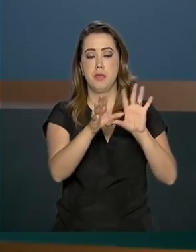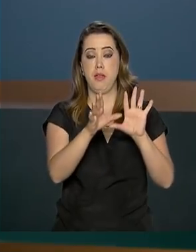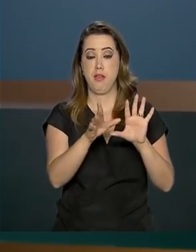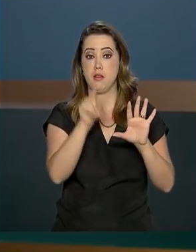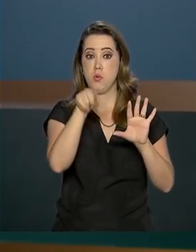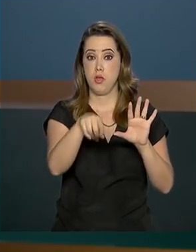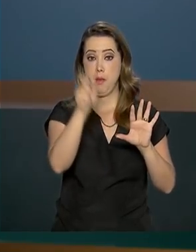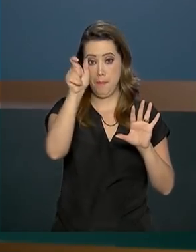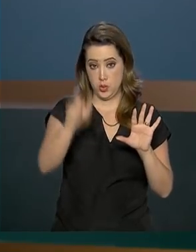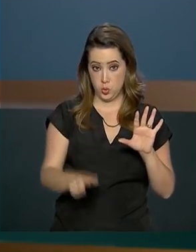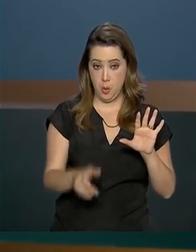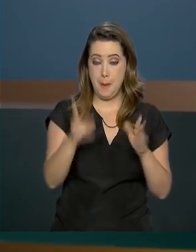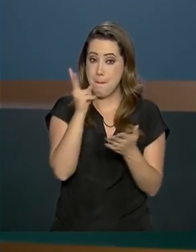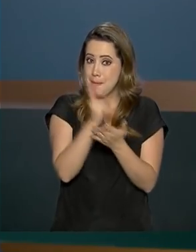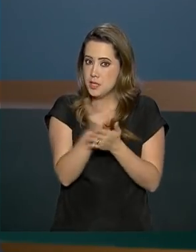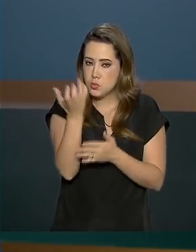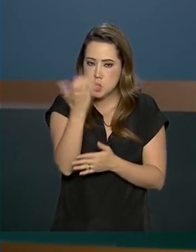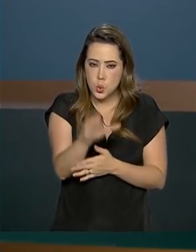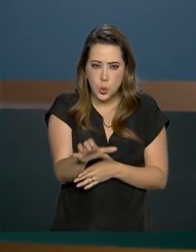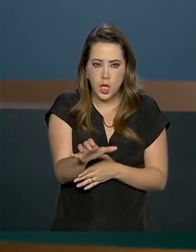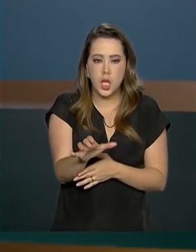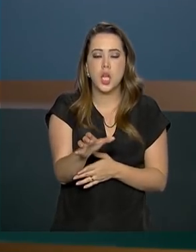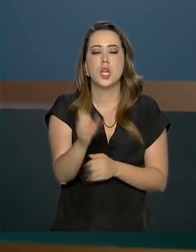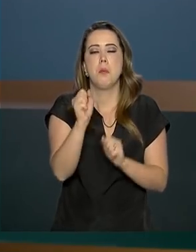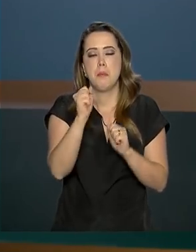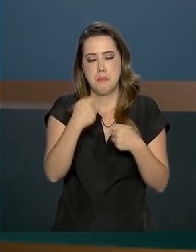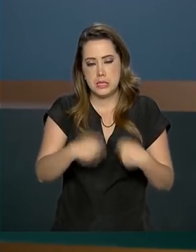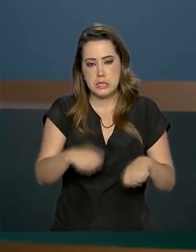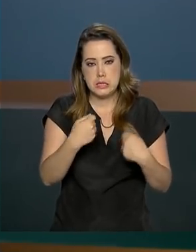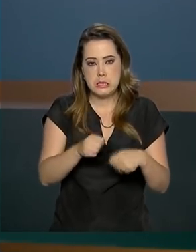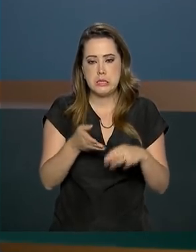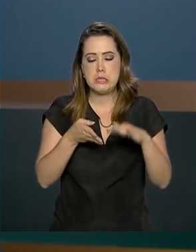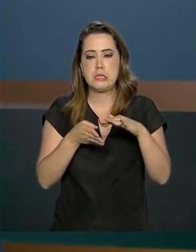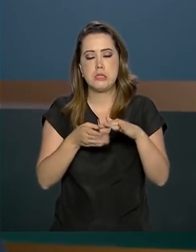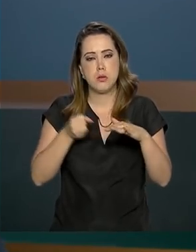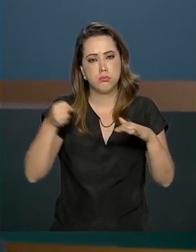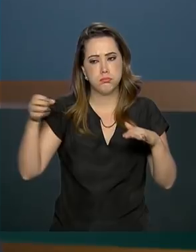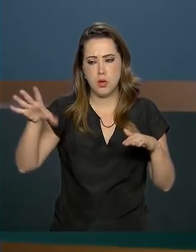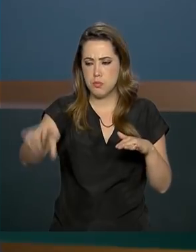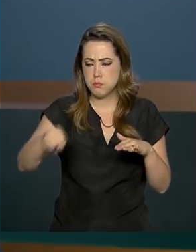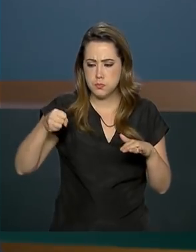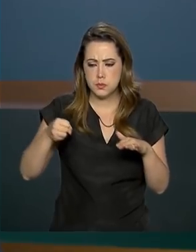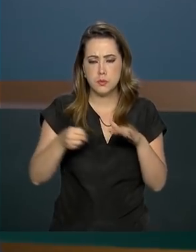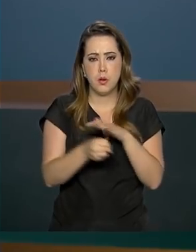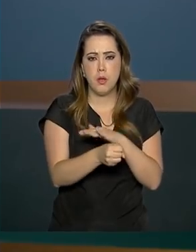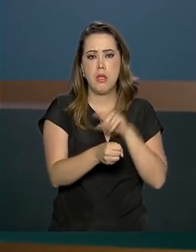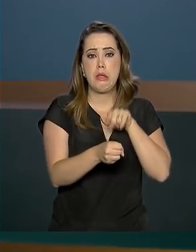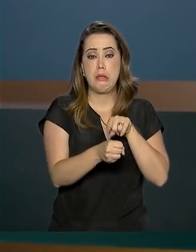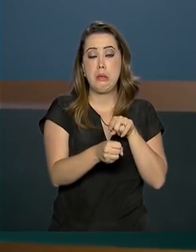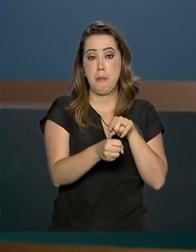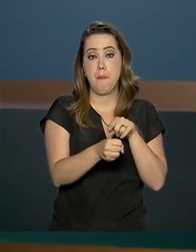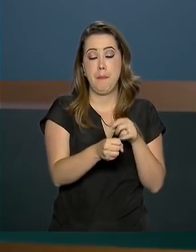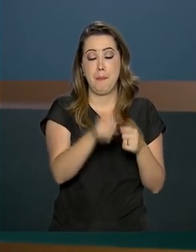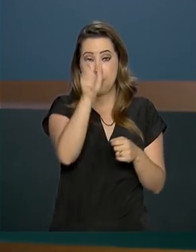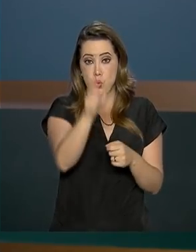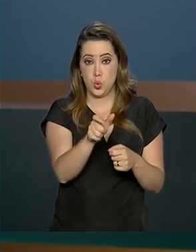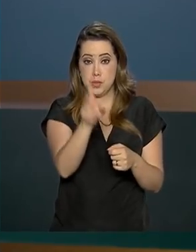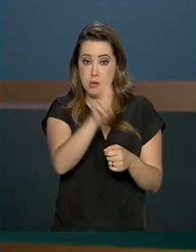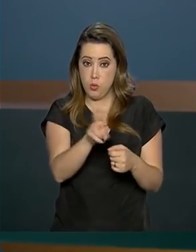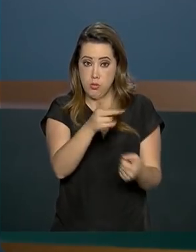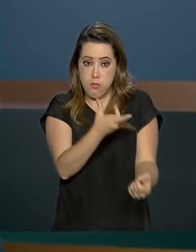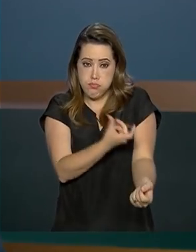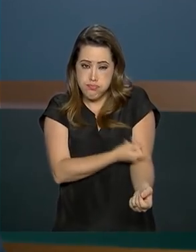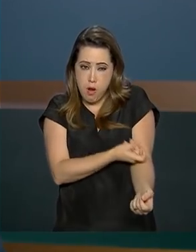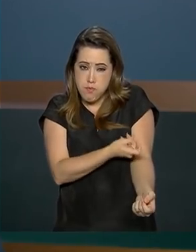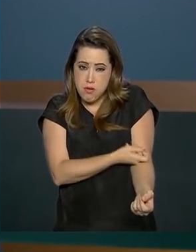a internação involuntária de dependentes químicos, ou seja, sem a necessidade de autorização judicial. O pedido poderá ser